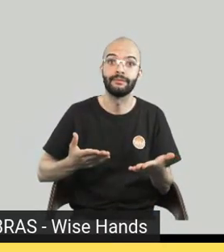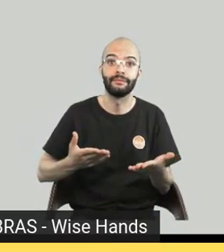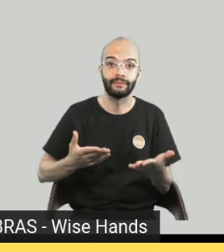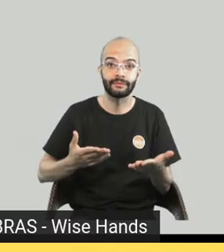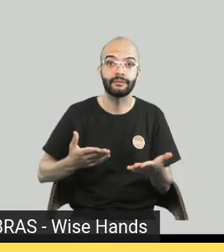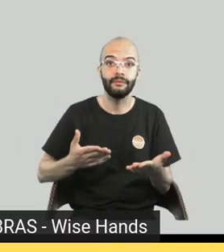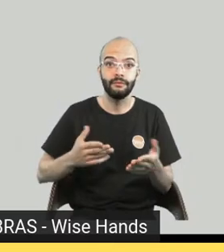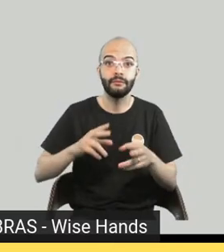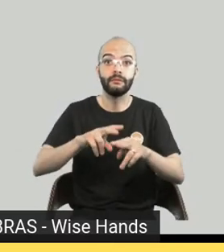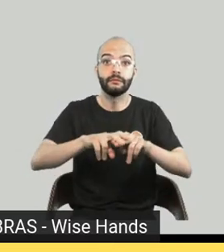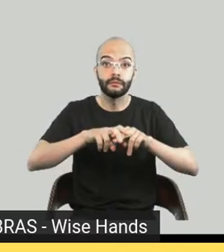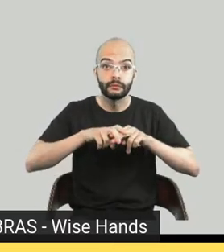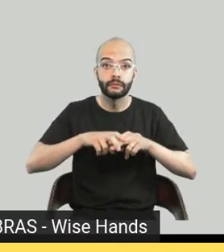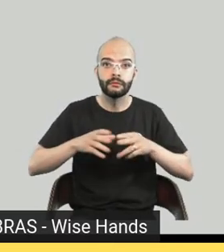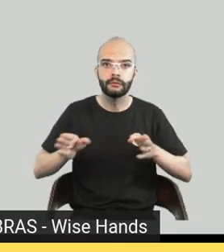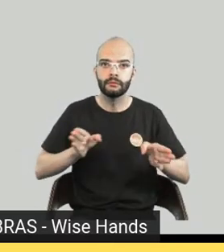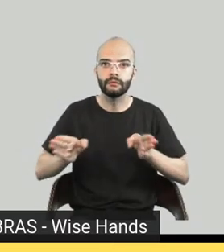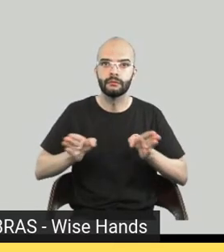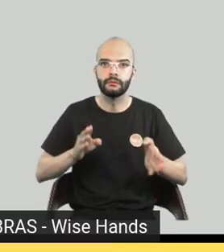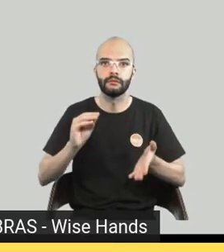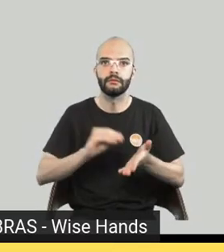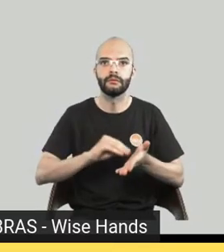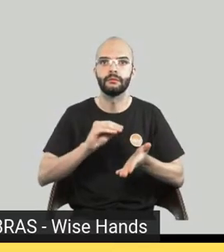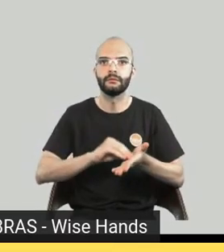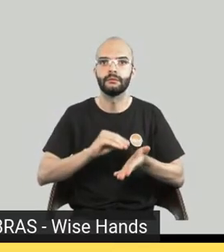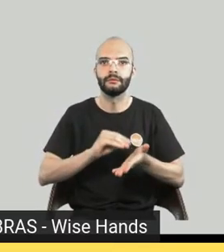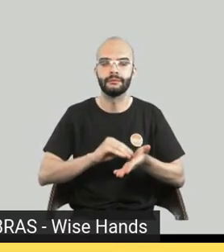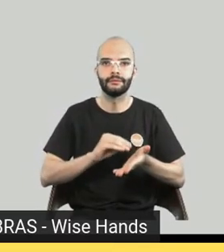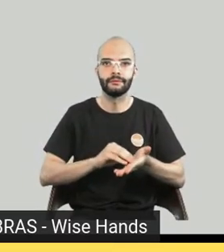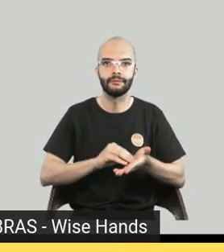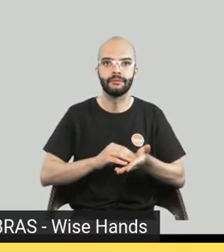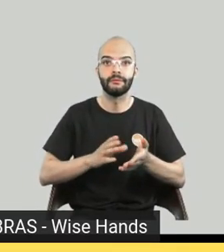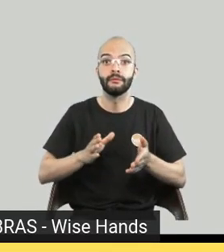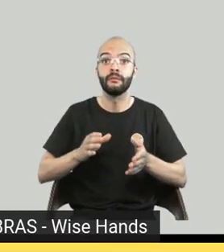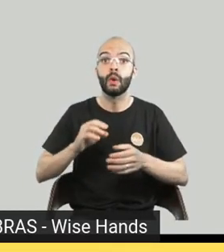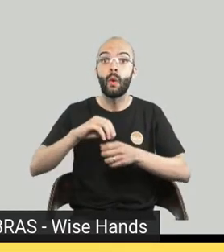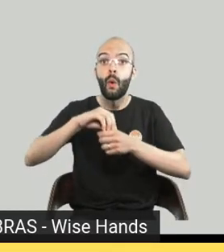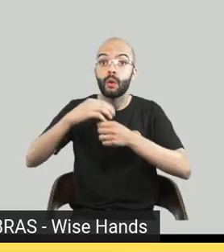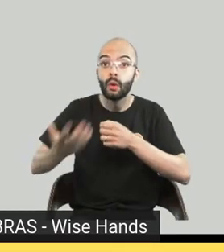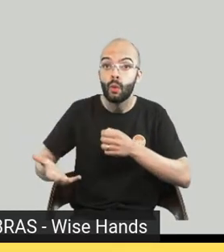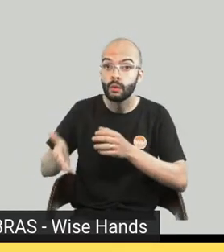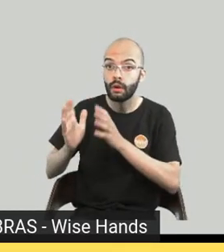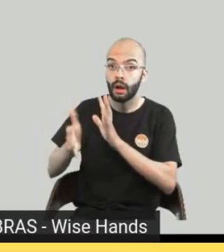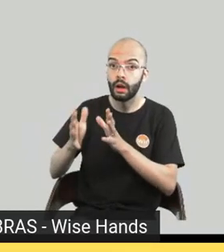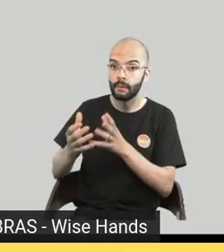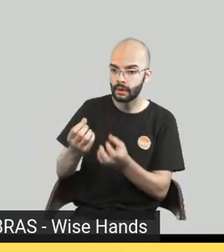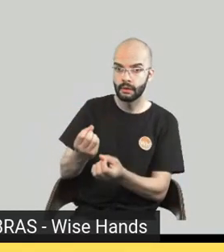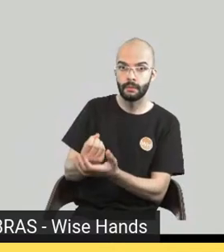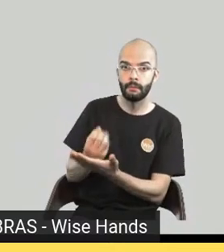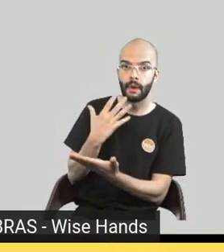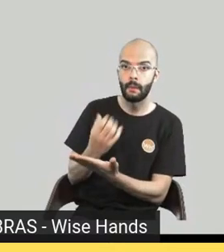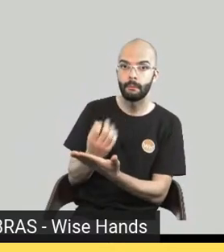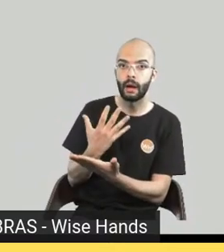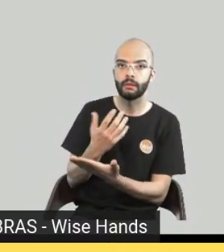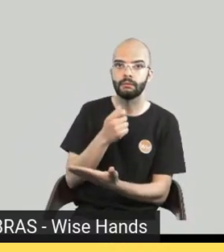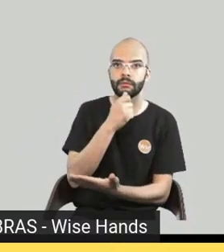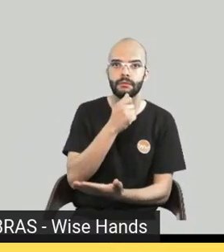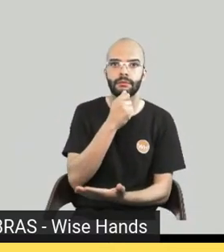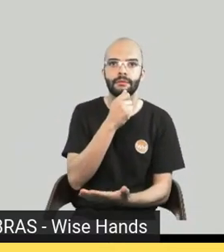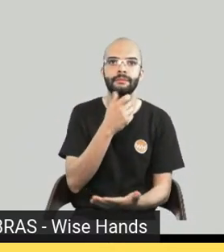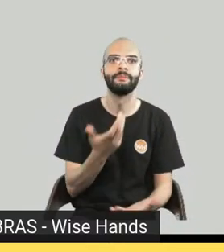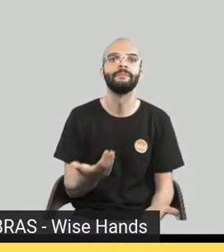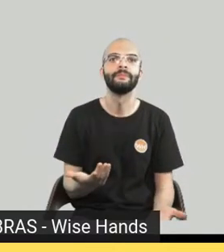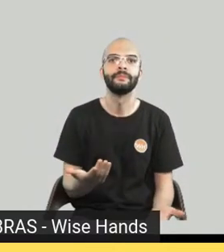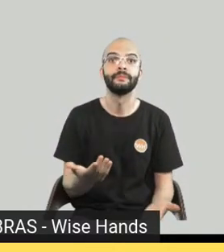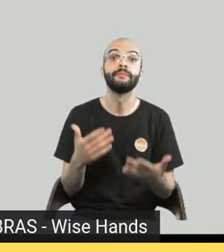tem acessibilidade, não tem nenhum conteúdo em Libras. Então, agora vocês podem abrir os olhos que a Wise Hands